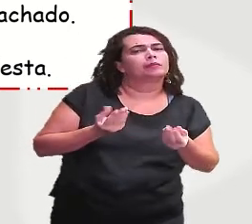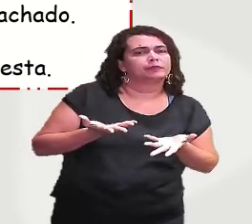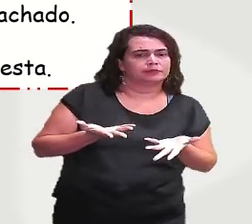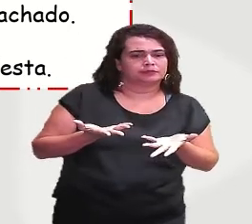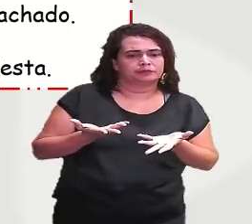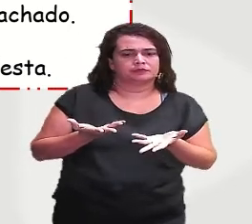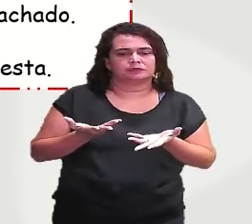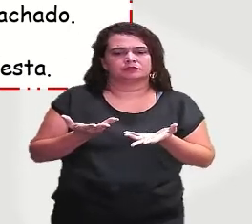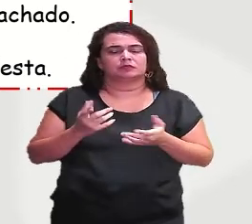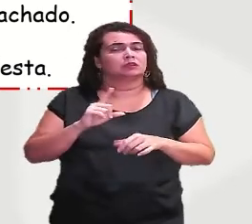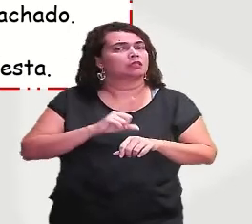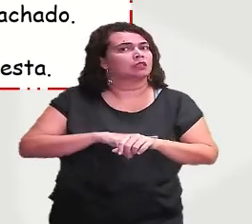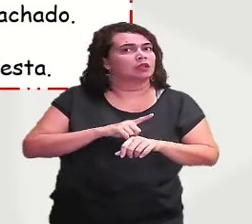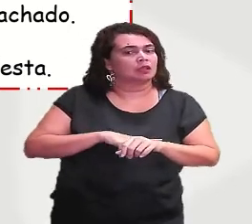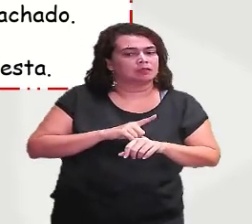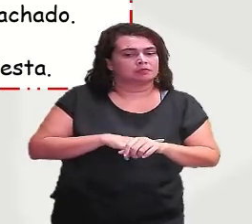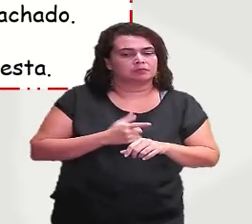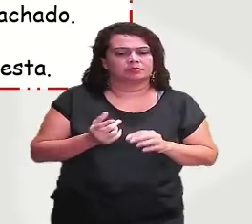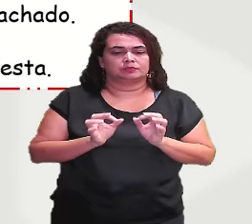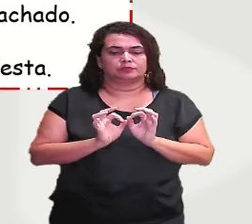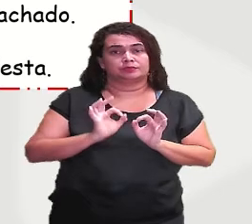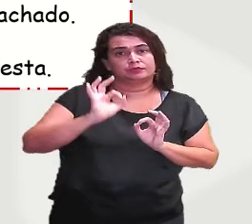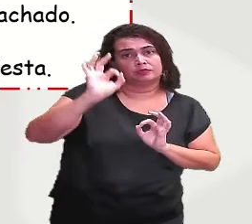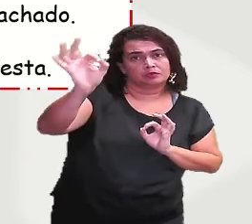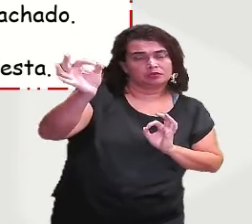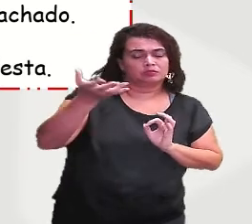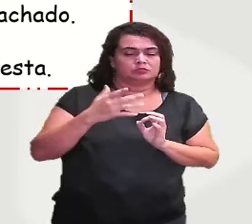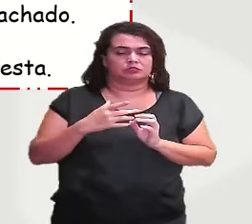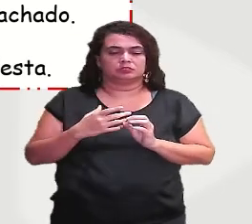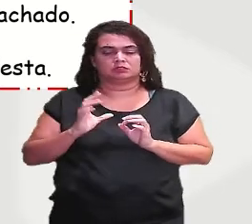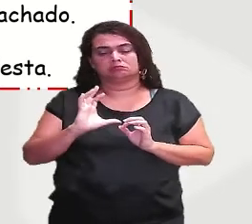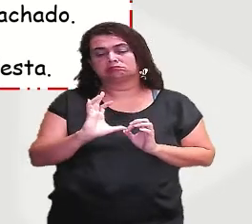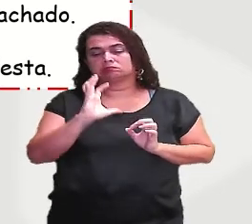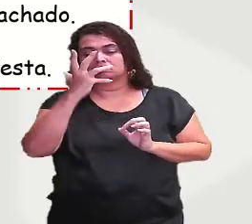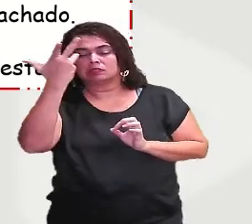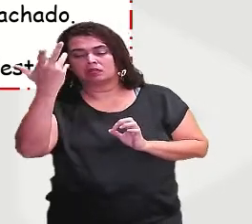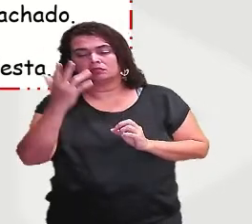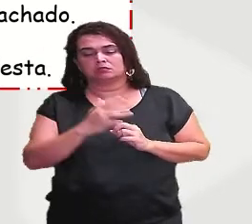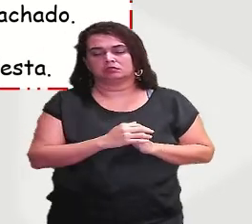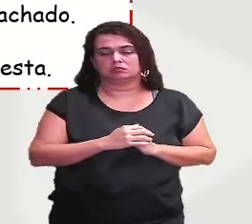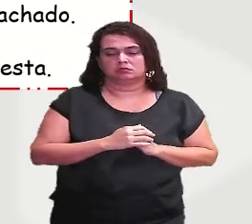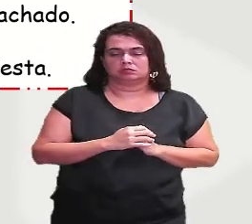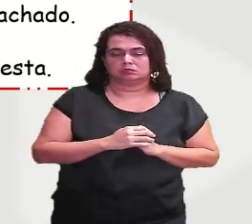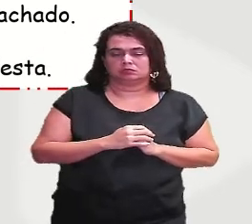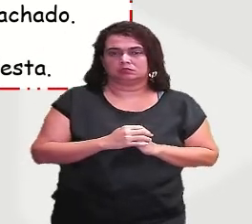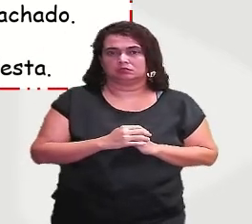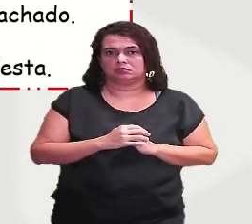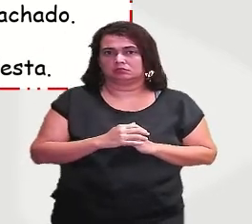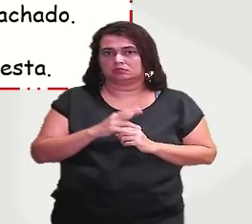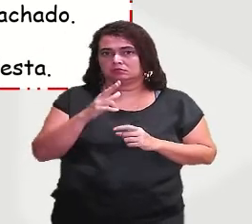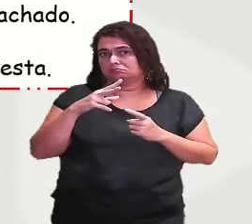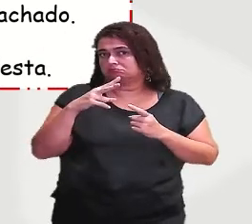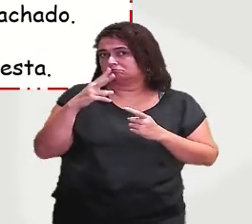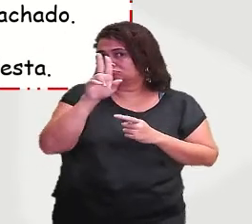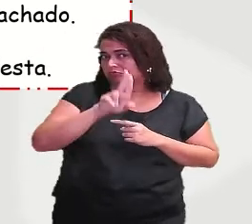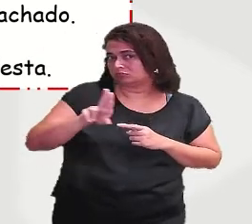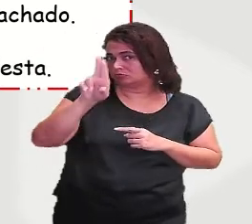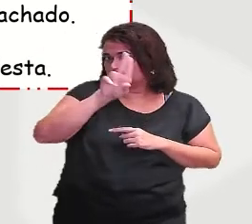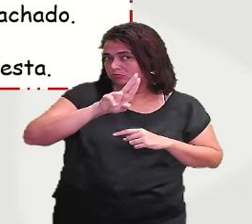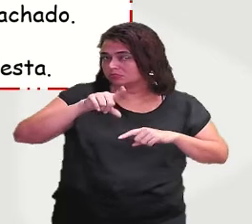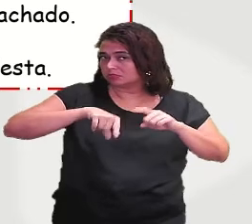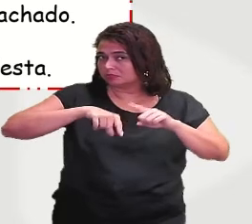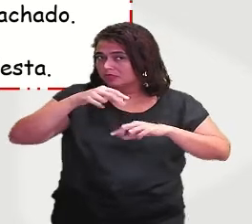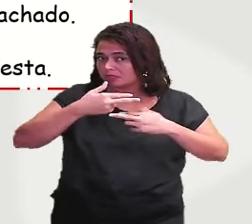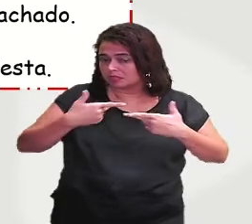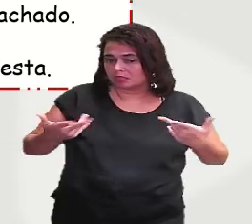indicar aí tempo, distância, causa, instrumento ou finalidade. Vamos ver aqui